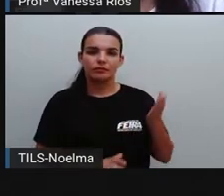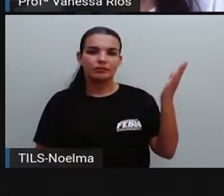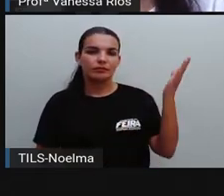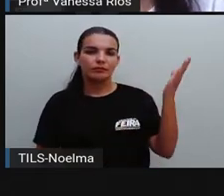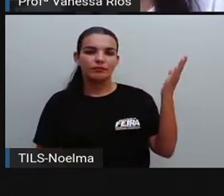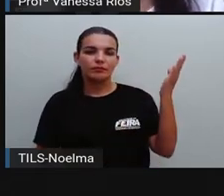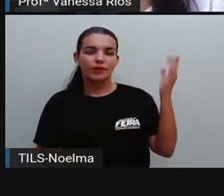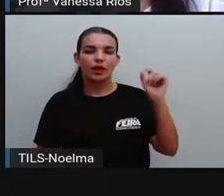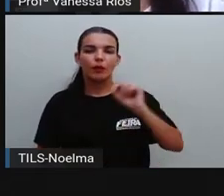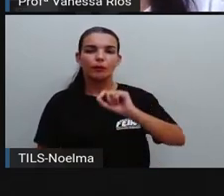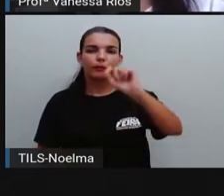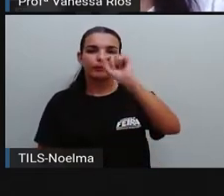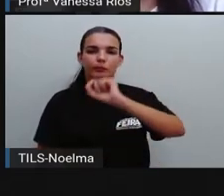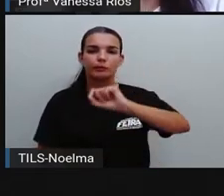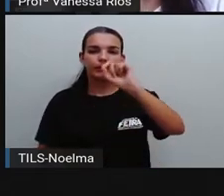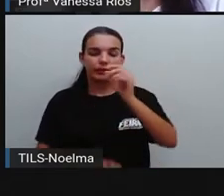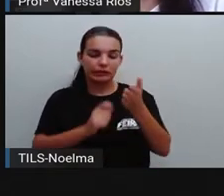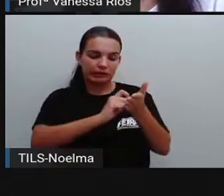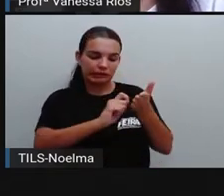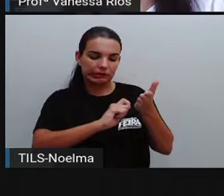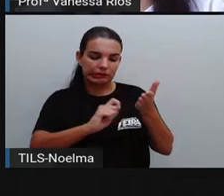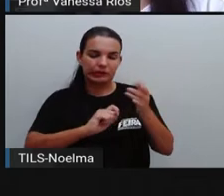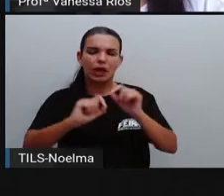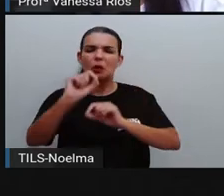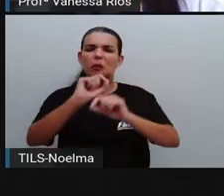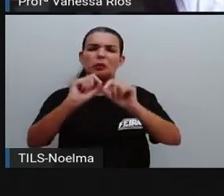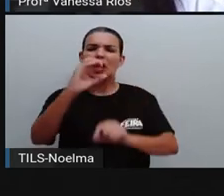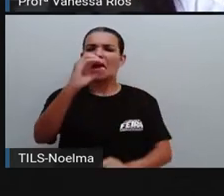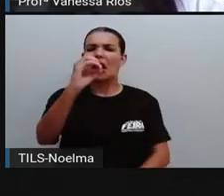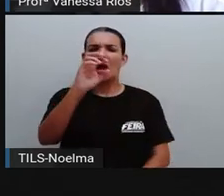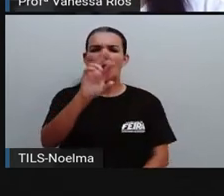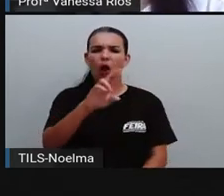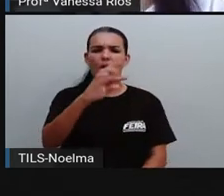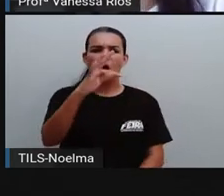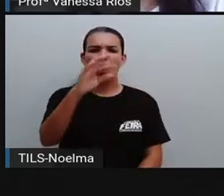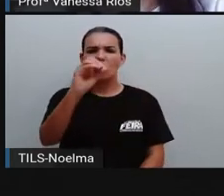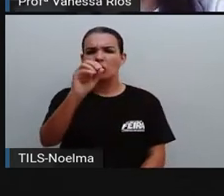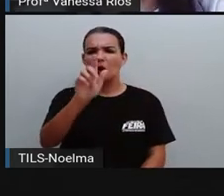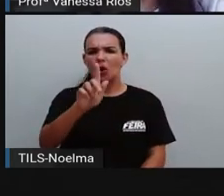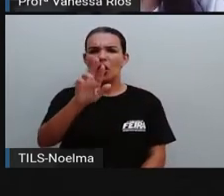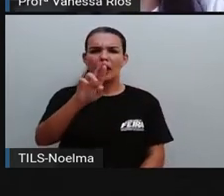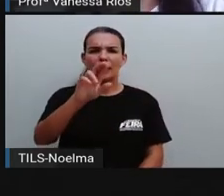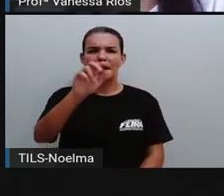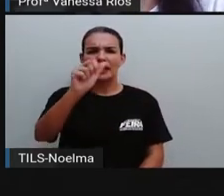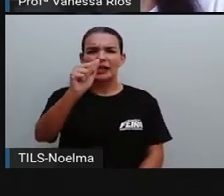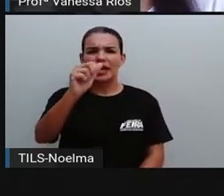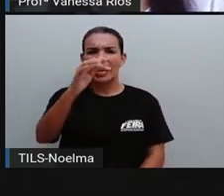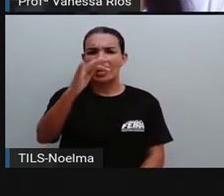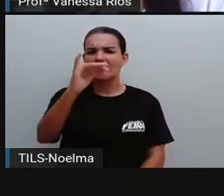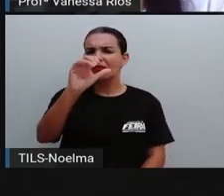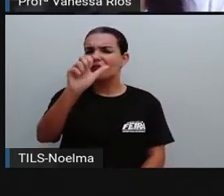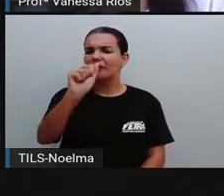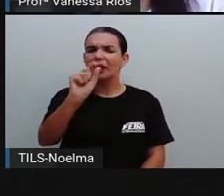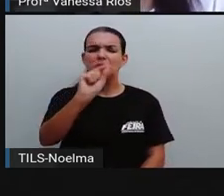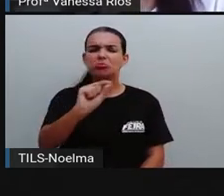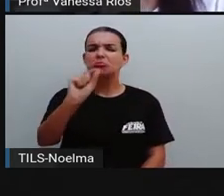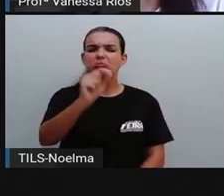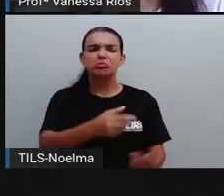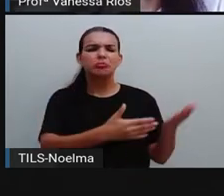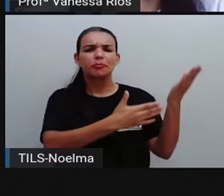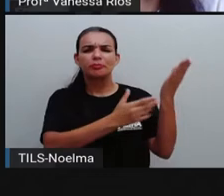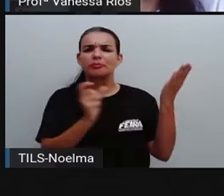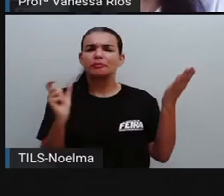E aí, quando a gente fala em escrita ortográfica correta, a traz essa pergunta para a gente também entender o que é